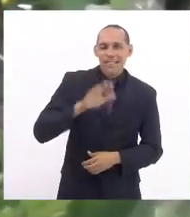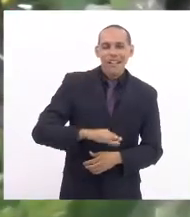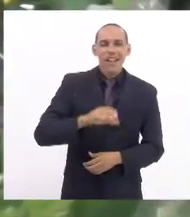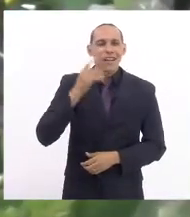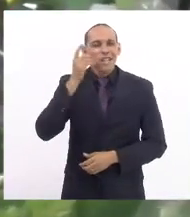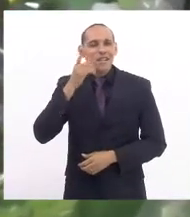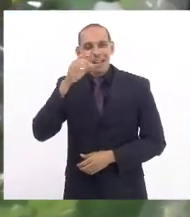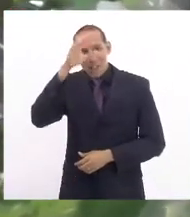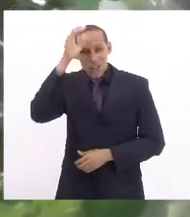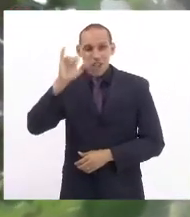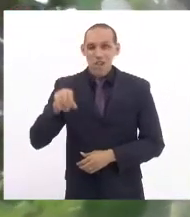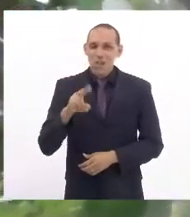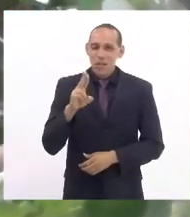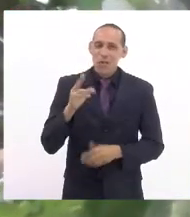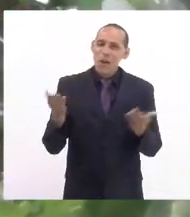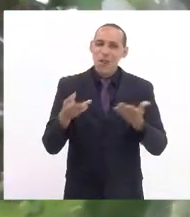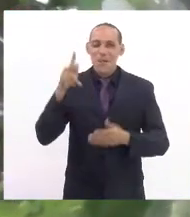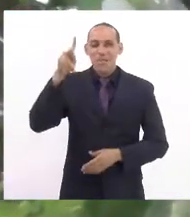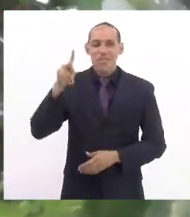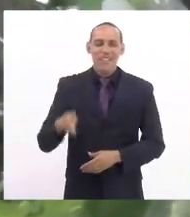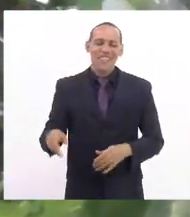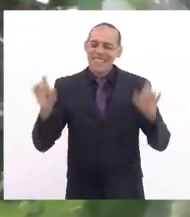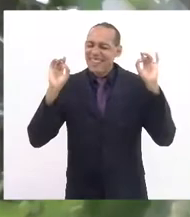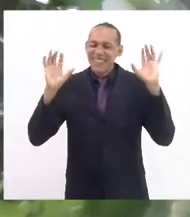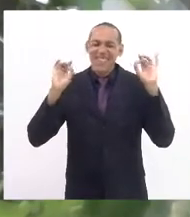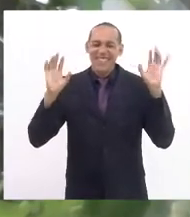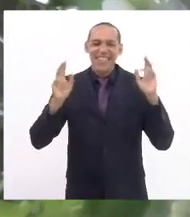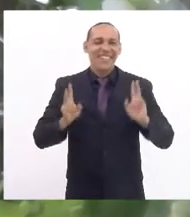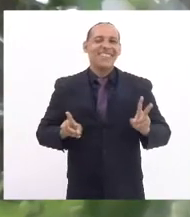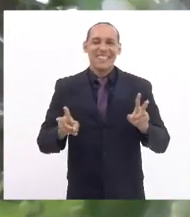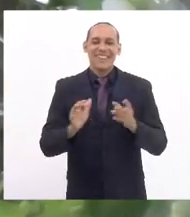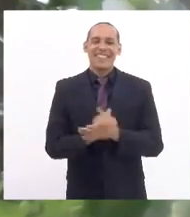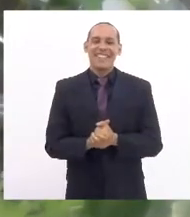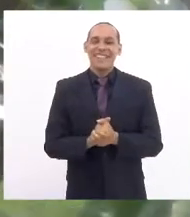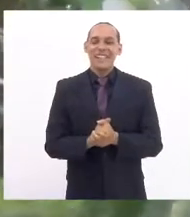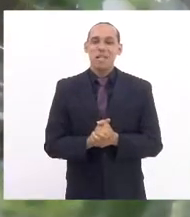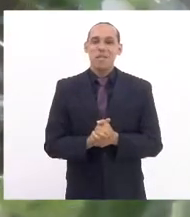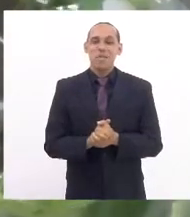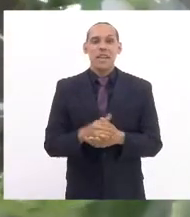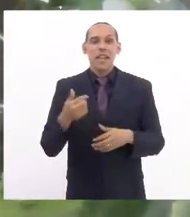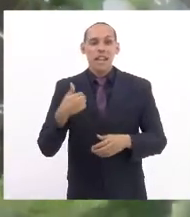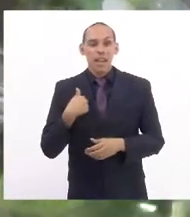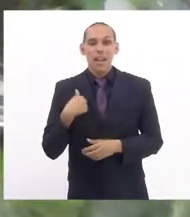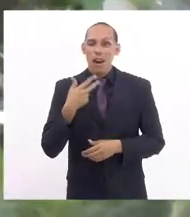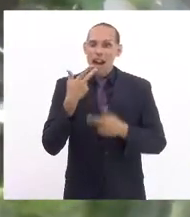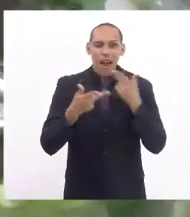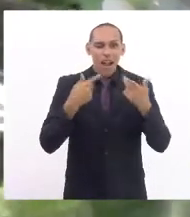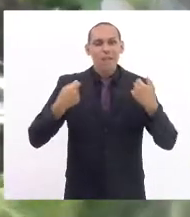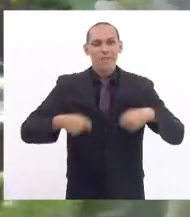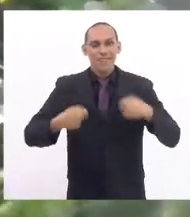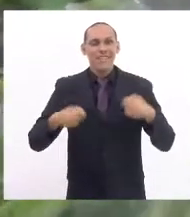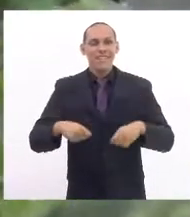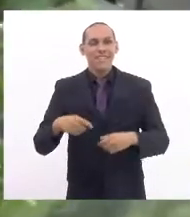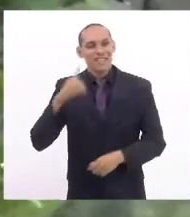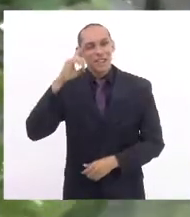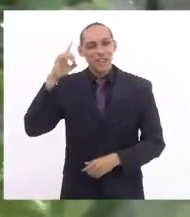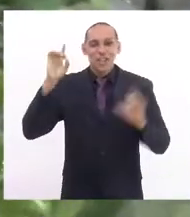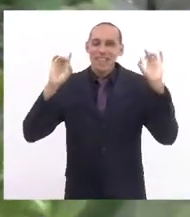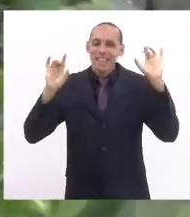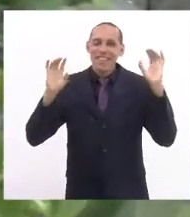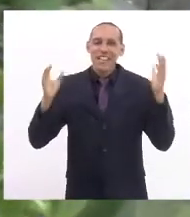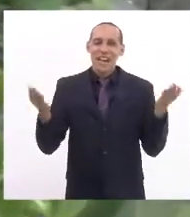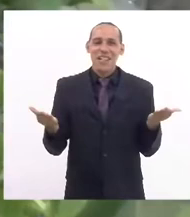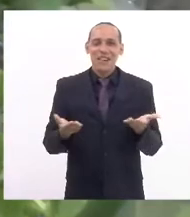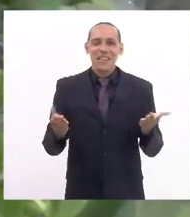Tia Ju, que está presidindo brilhantemente, como sempre. Eu não poderia deixar de fazer uso da palavra num dia tão especial como